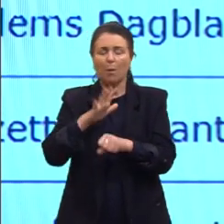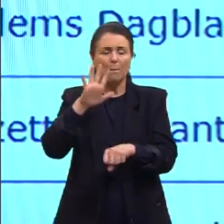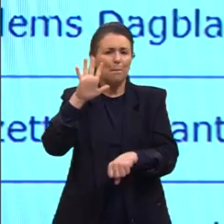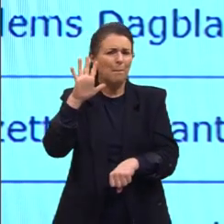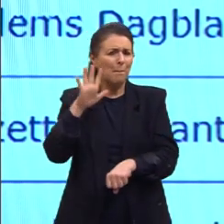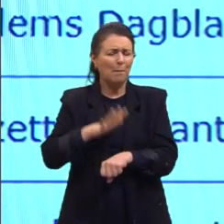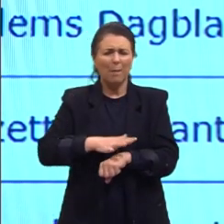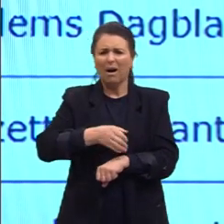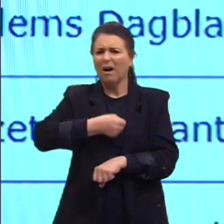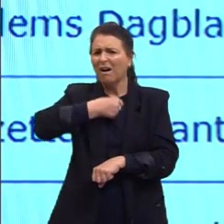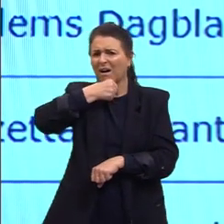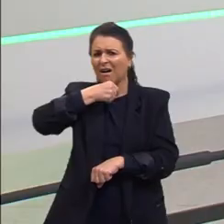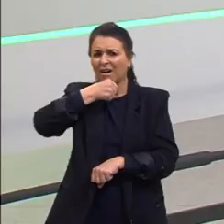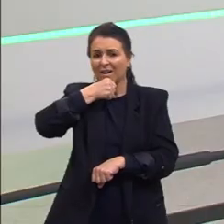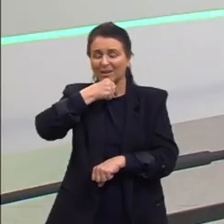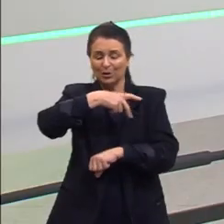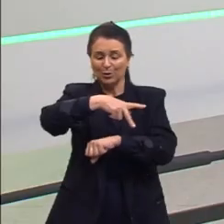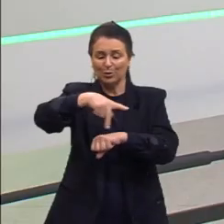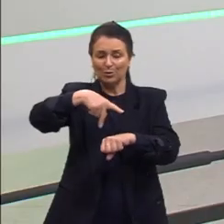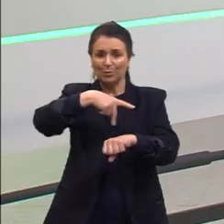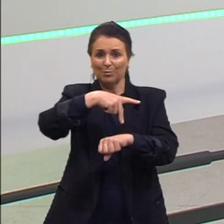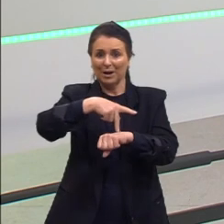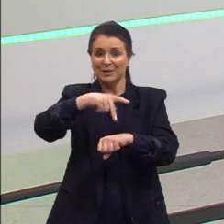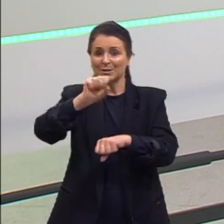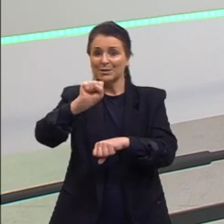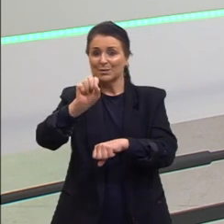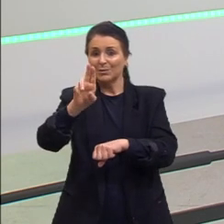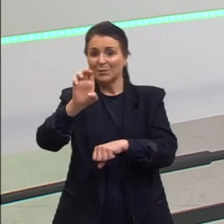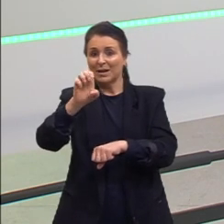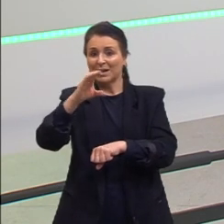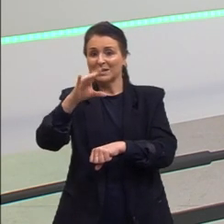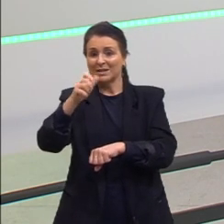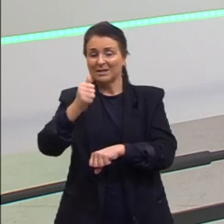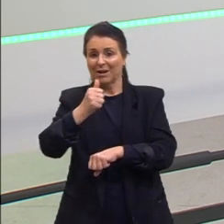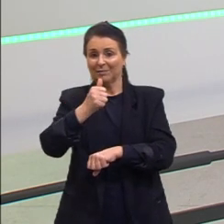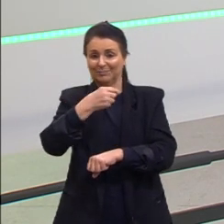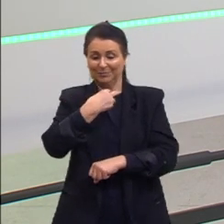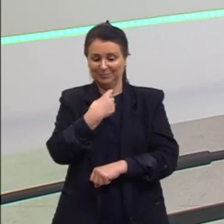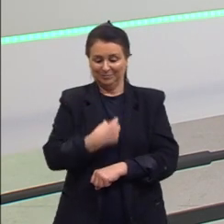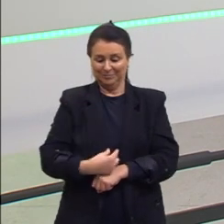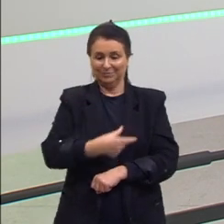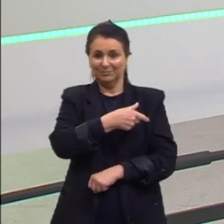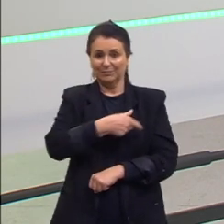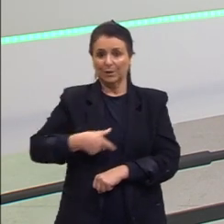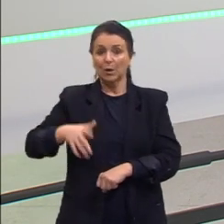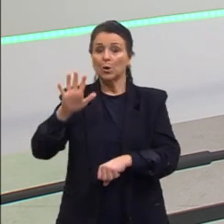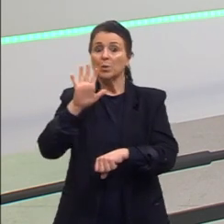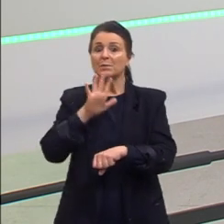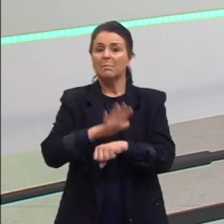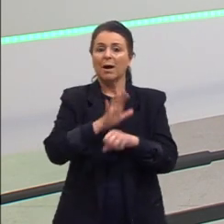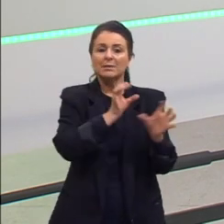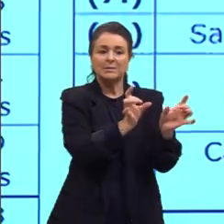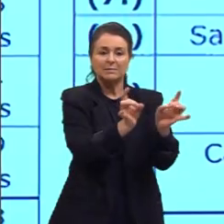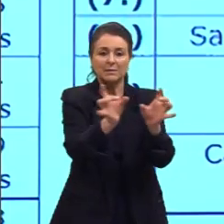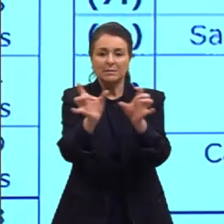lá da nossa Suécia. E aqui, os 10 jornais mais vendidos no mundo. E a gente vê aqui, por exemplo,